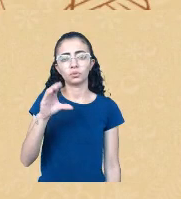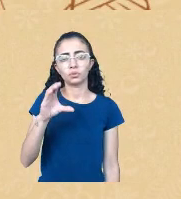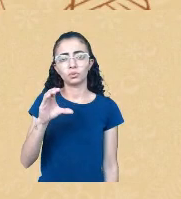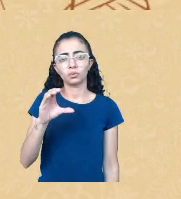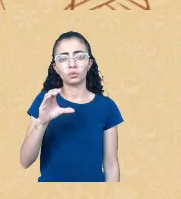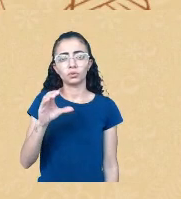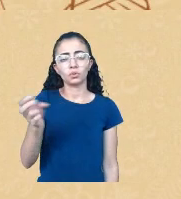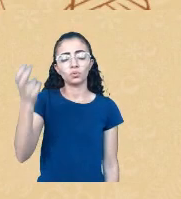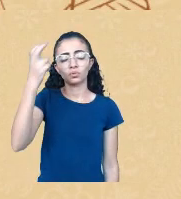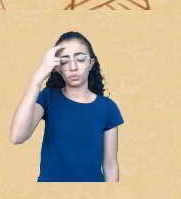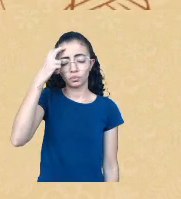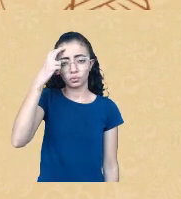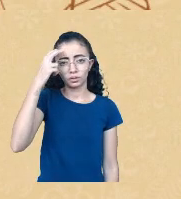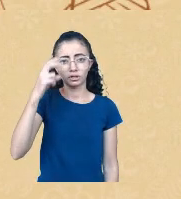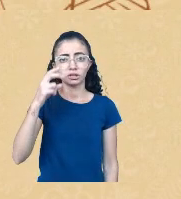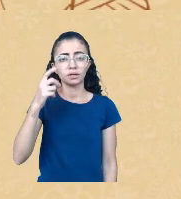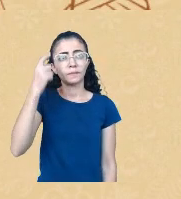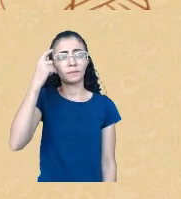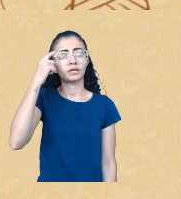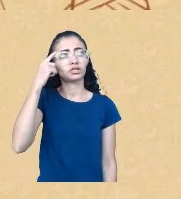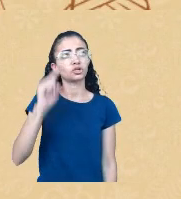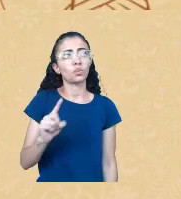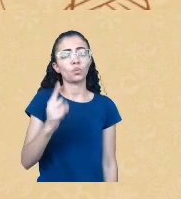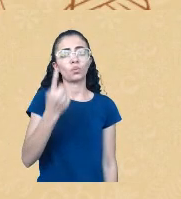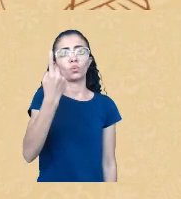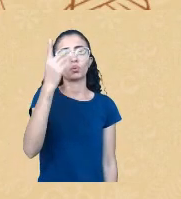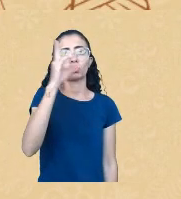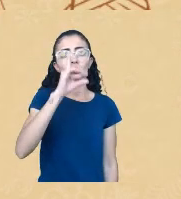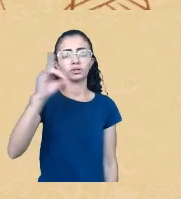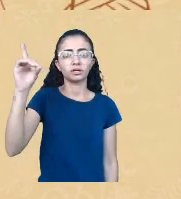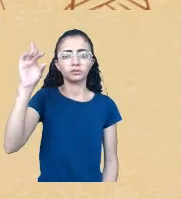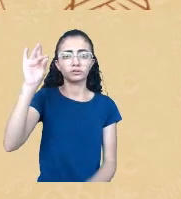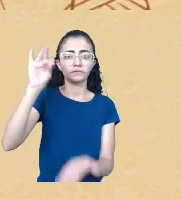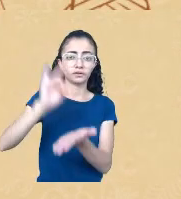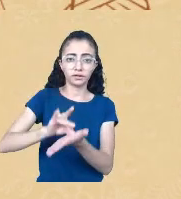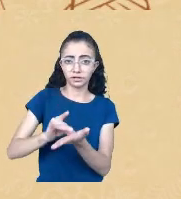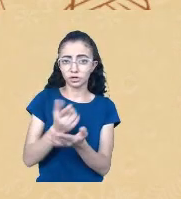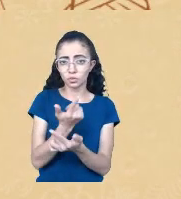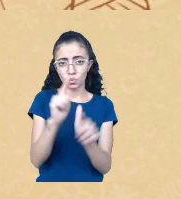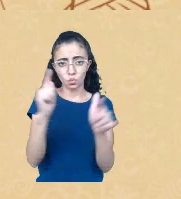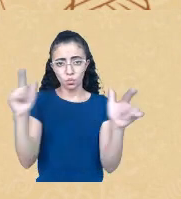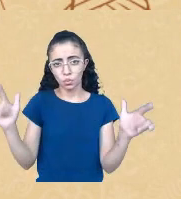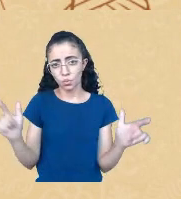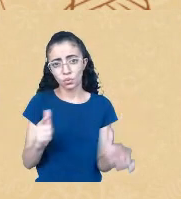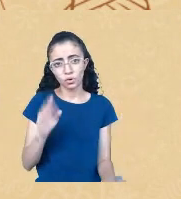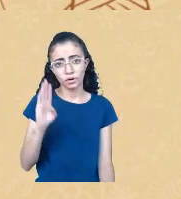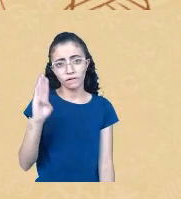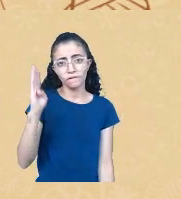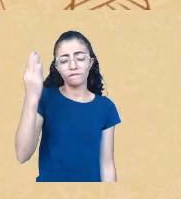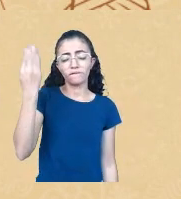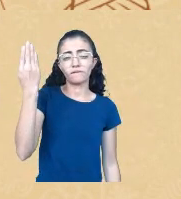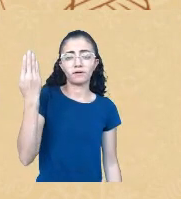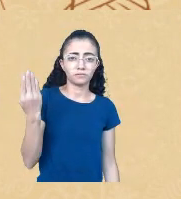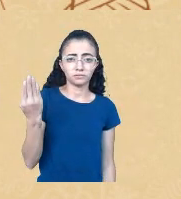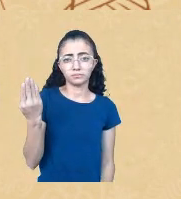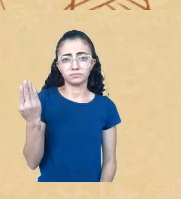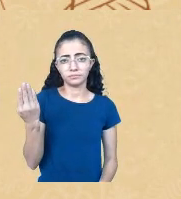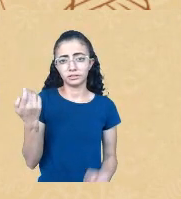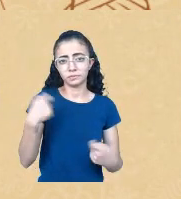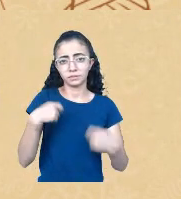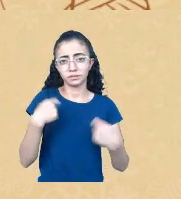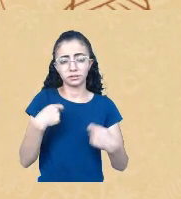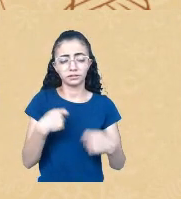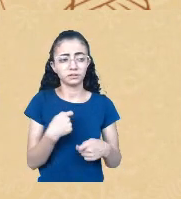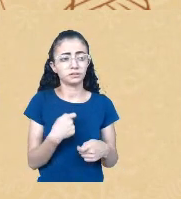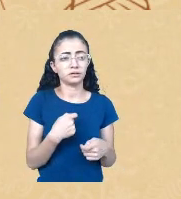apenas um único deus um único deus verdadeiro que todos os outros seriam falsos e deveriam ser combatidos é uma ideologia